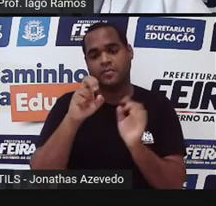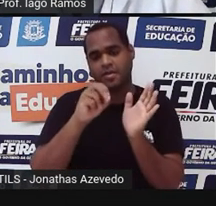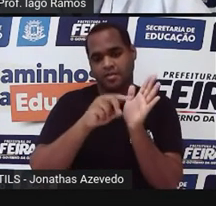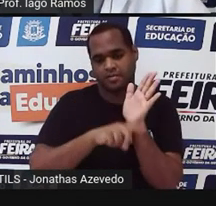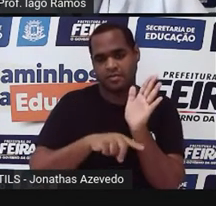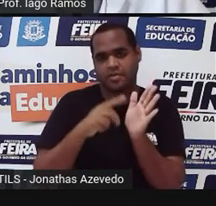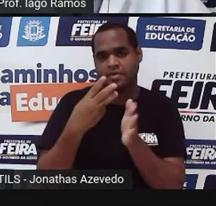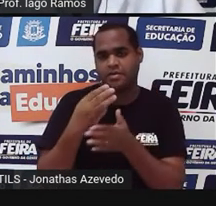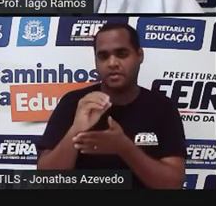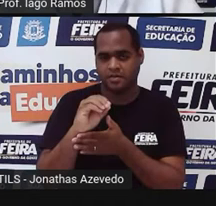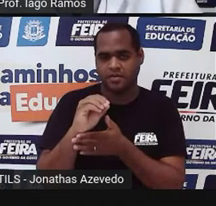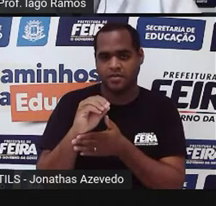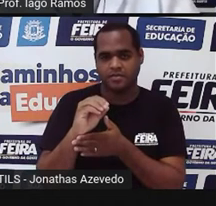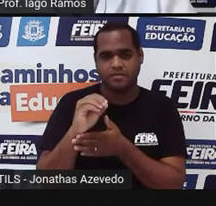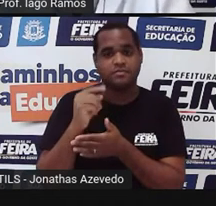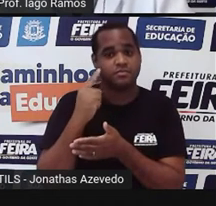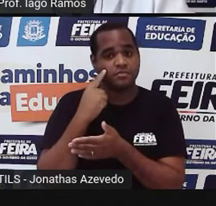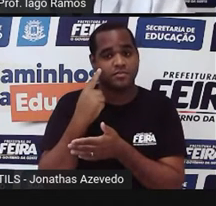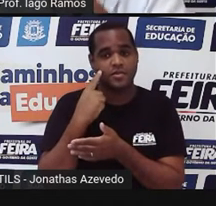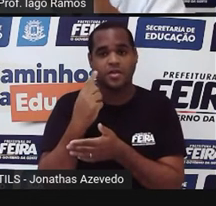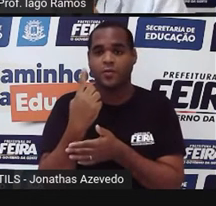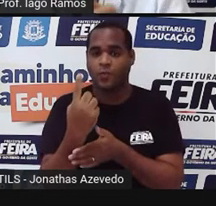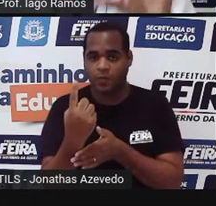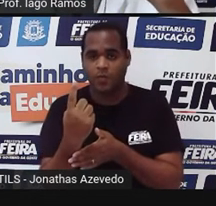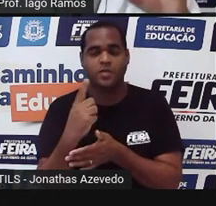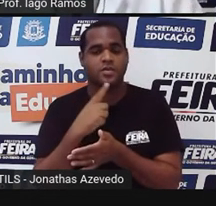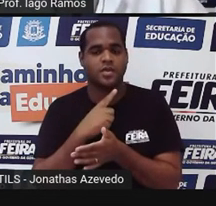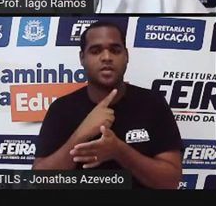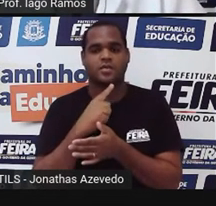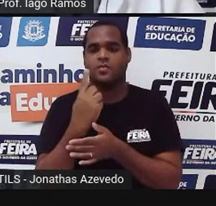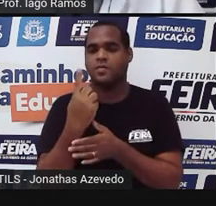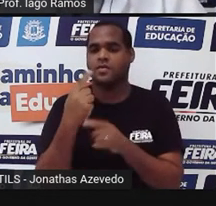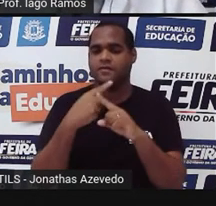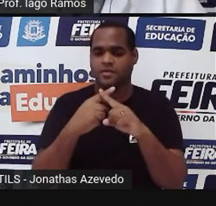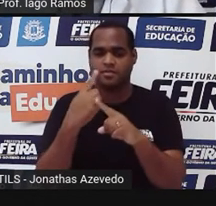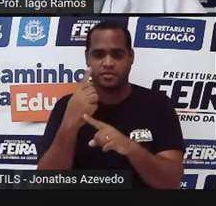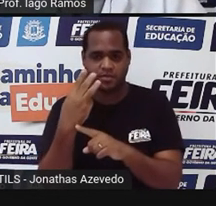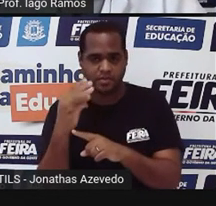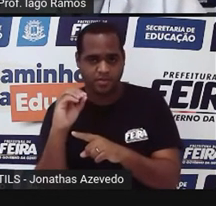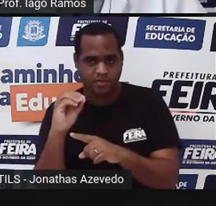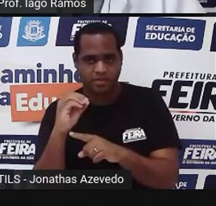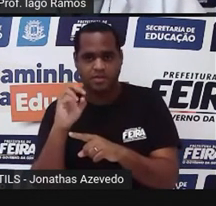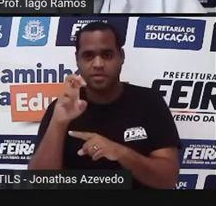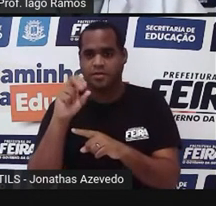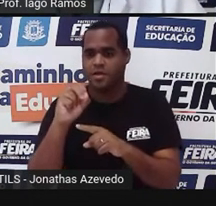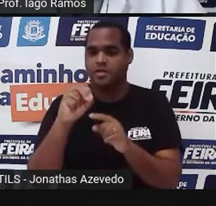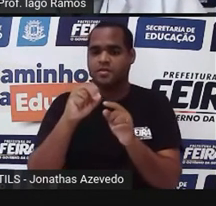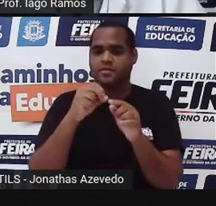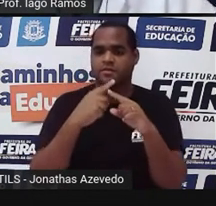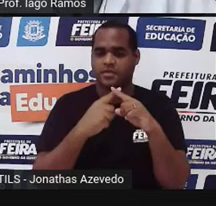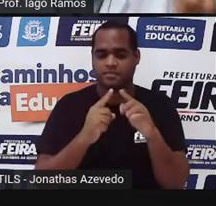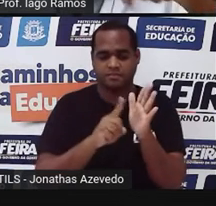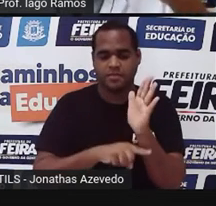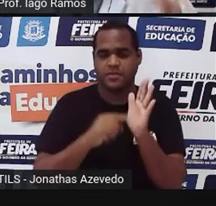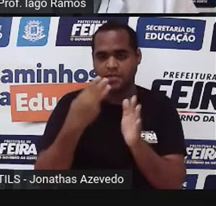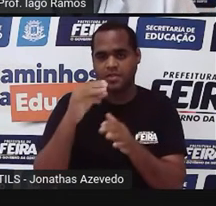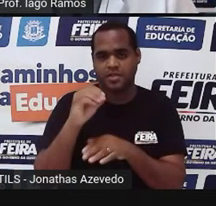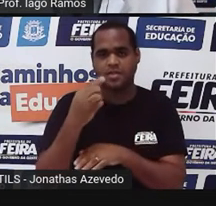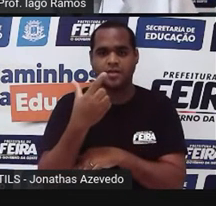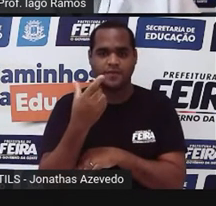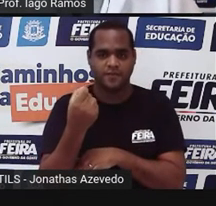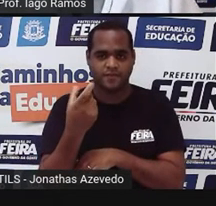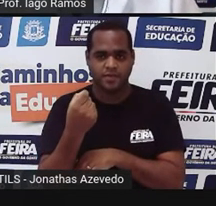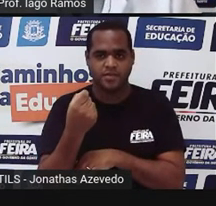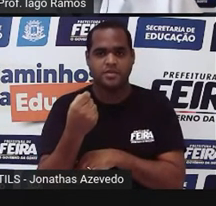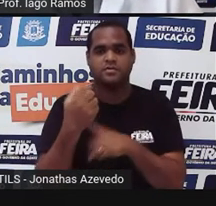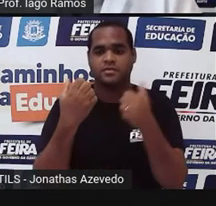dividido por 30, que dá 1. 1 vezes 30, esse 30 vai para o resto. 50 menos 30 dá 20. Eu coloco 0 de